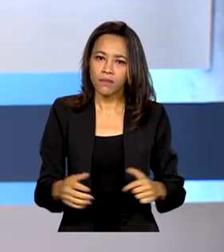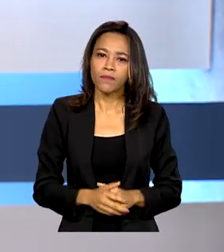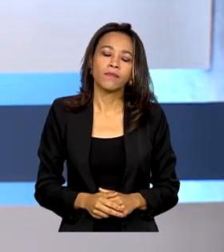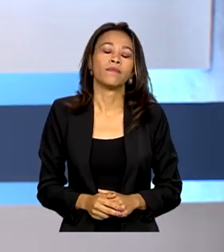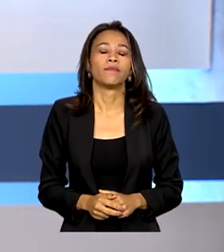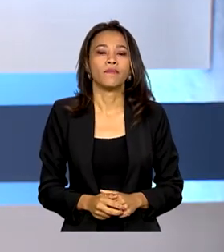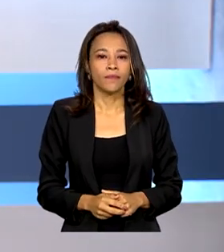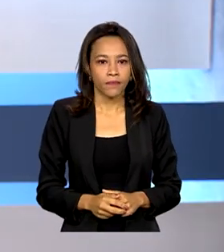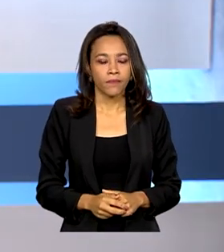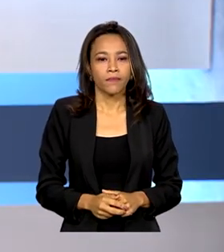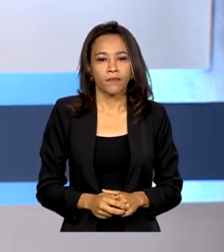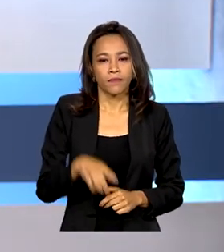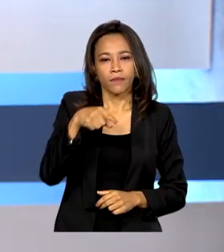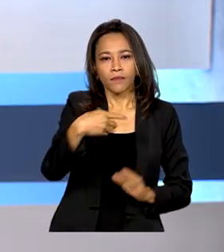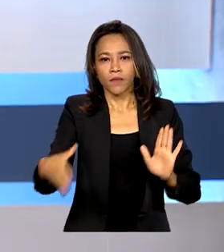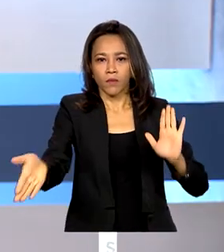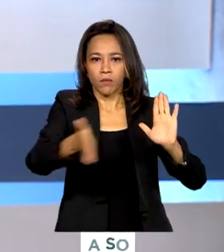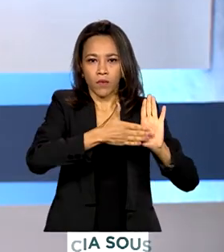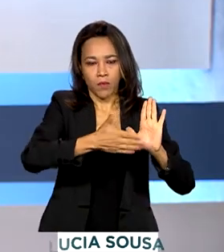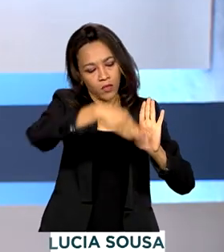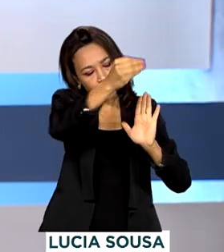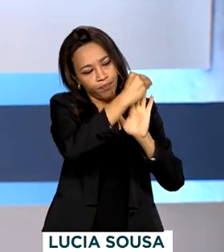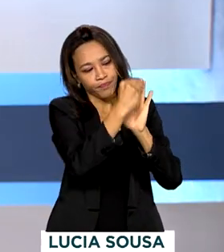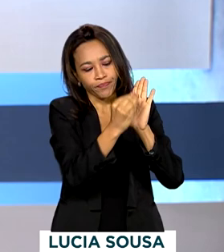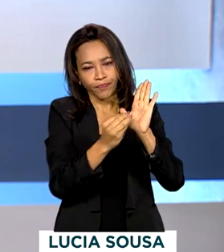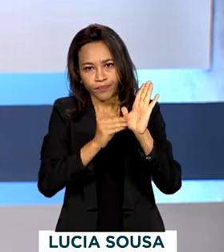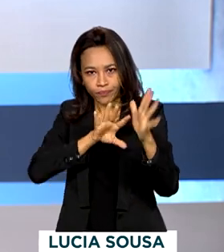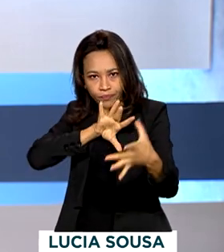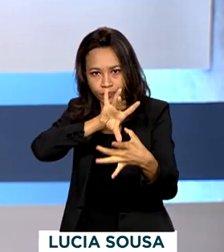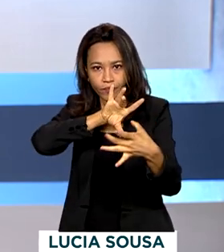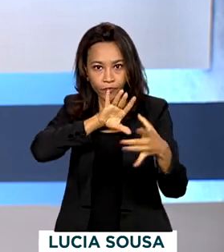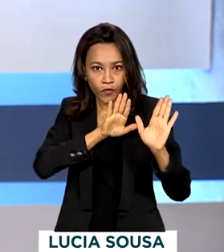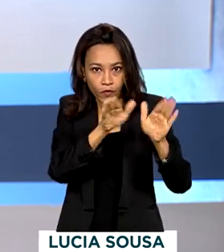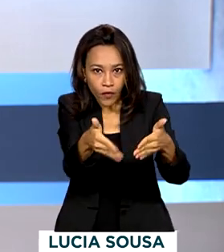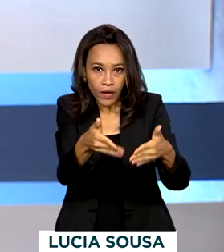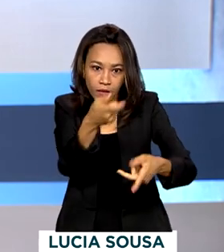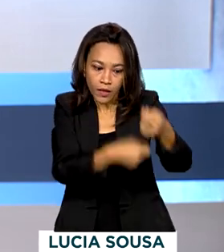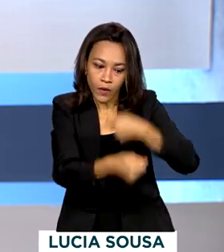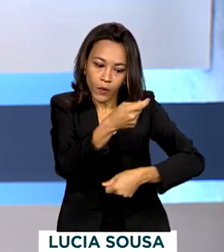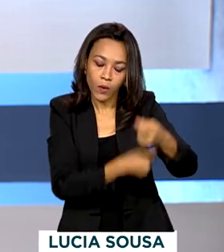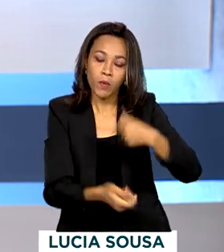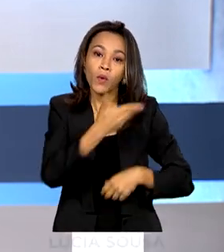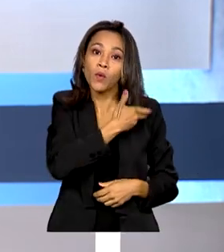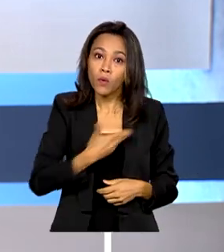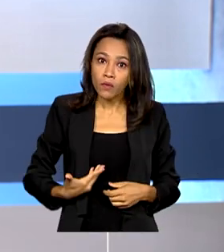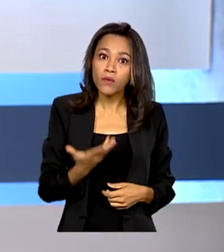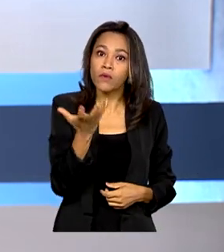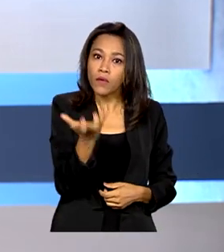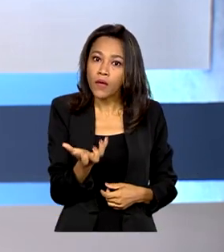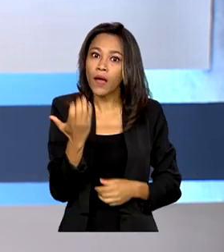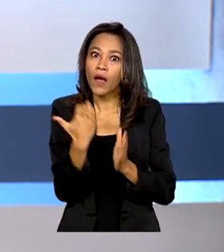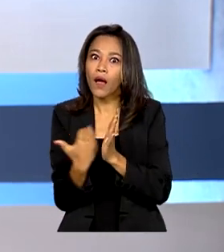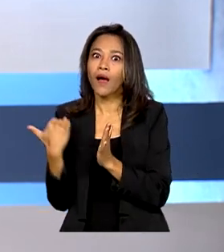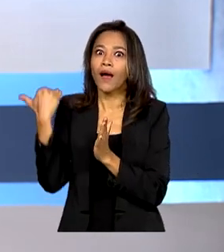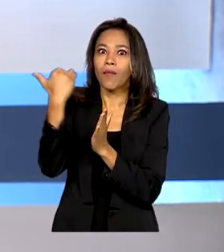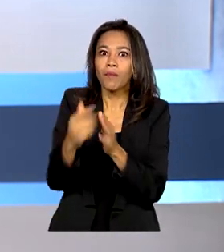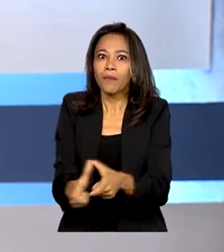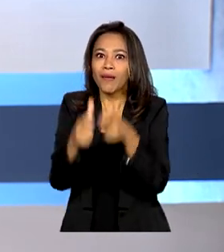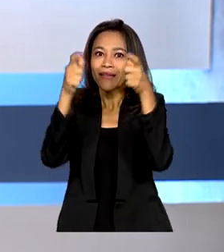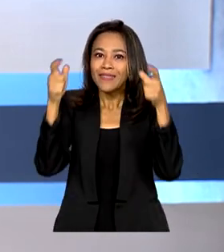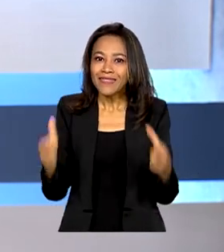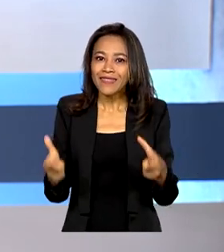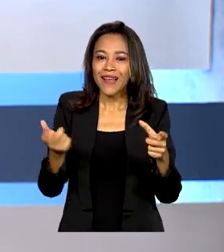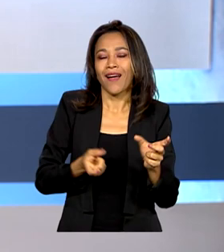E além de medidas voltadas para a economia interna, o governo também quer ampliar a participação do comércio exterior